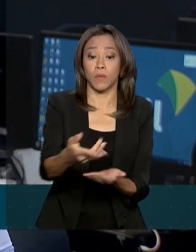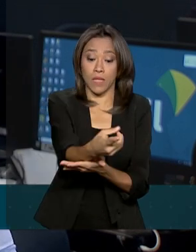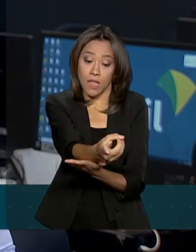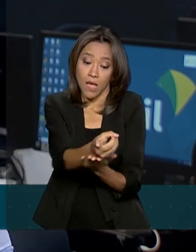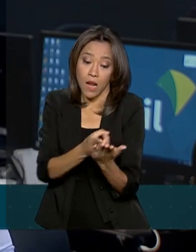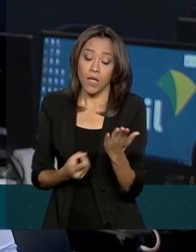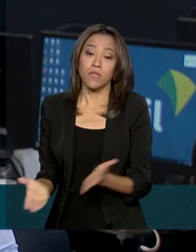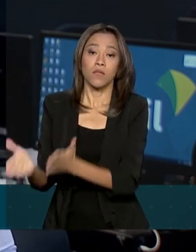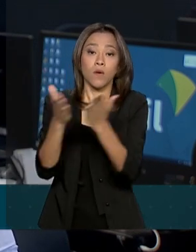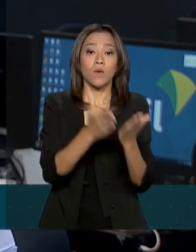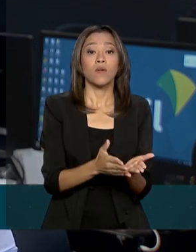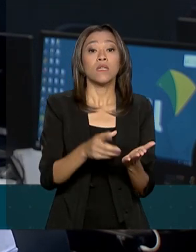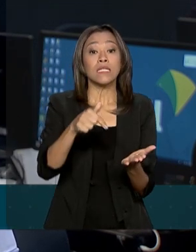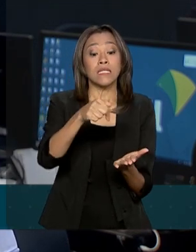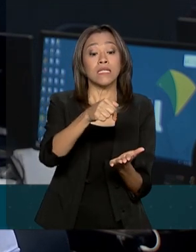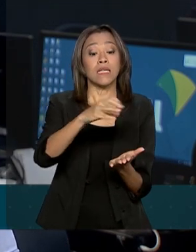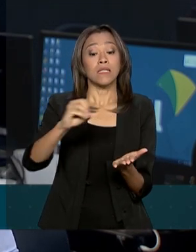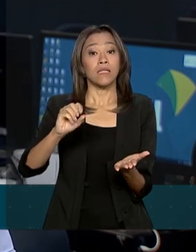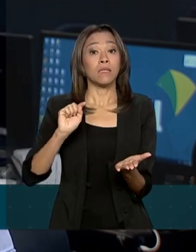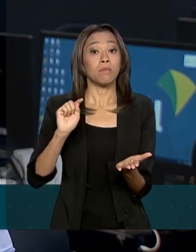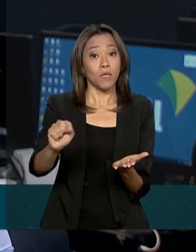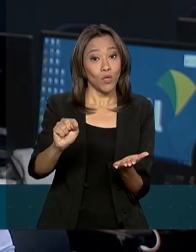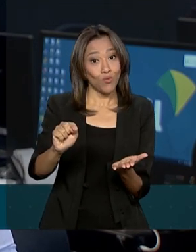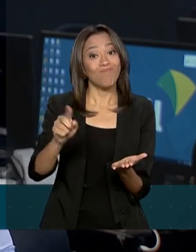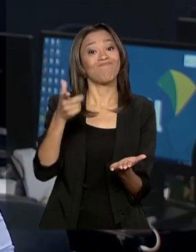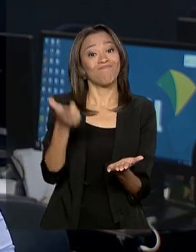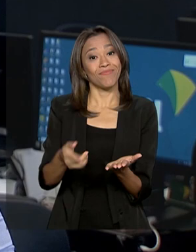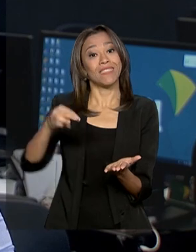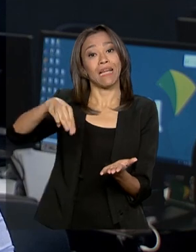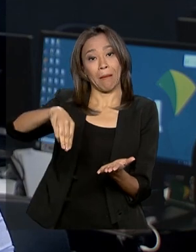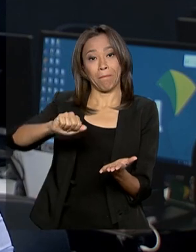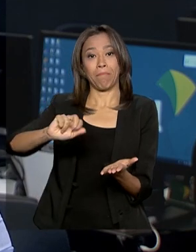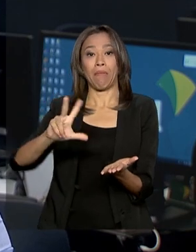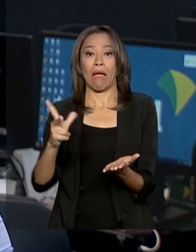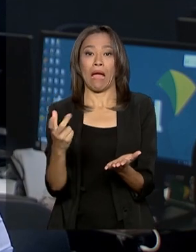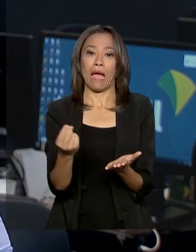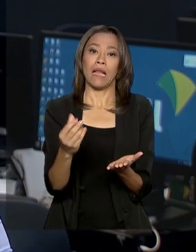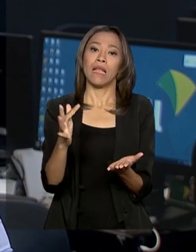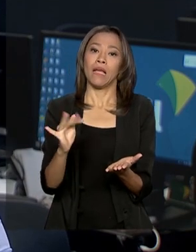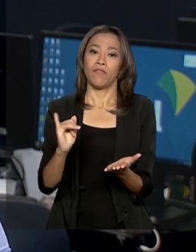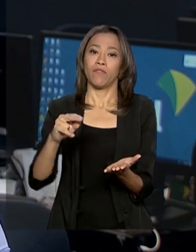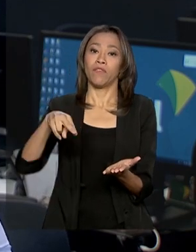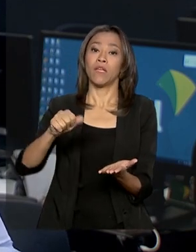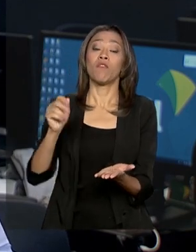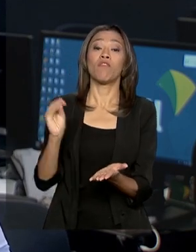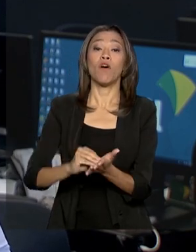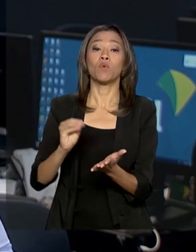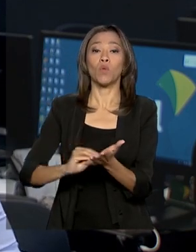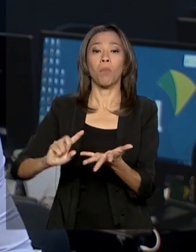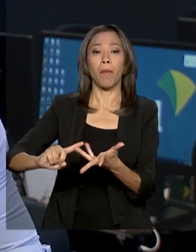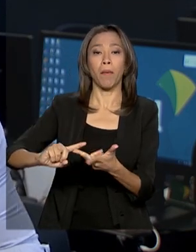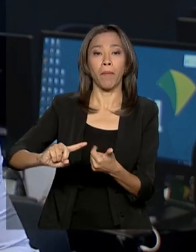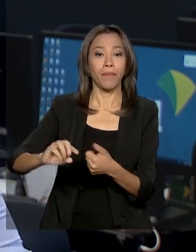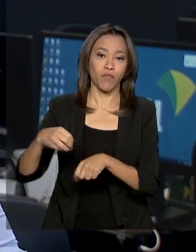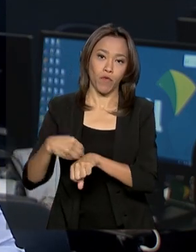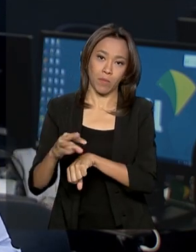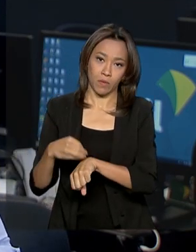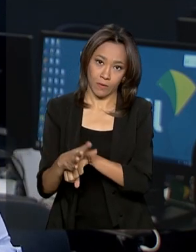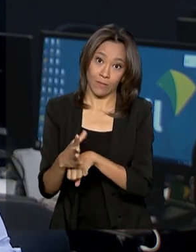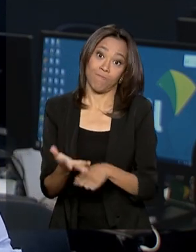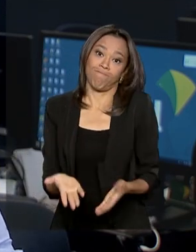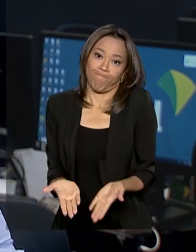700 mil ficaram retidas na malha fina, devido à inconsistência de informações. Neste caso, o